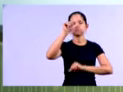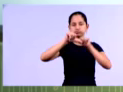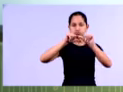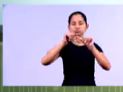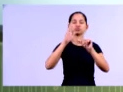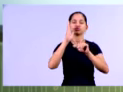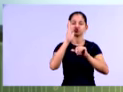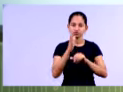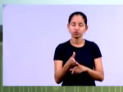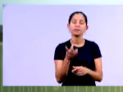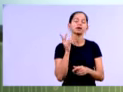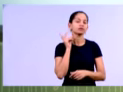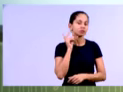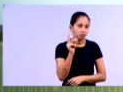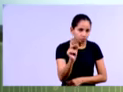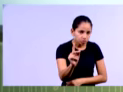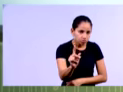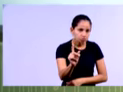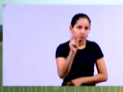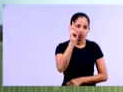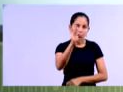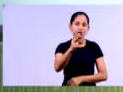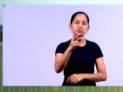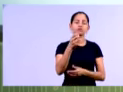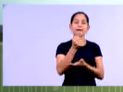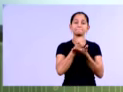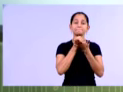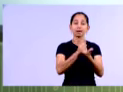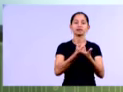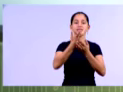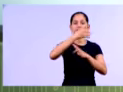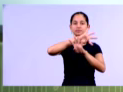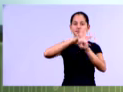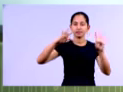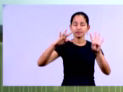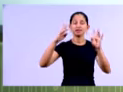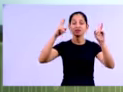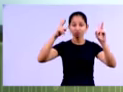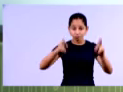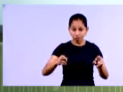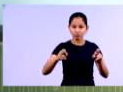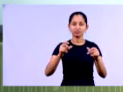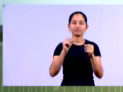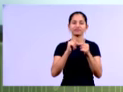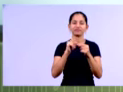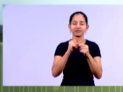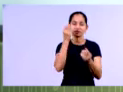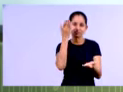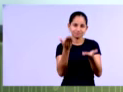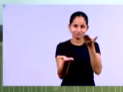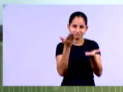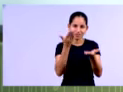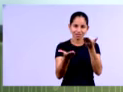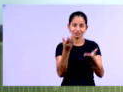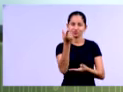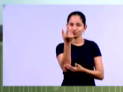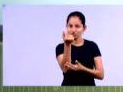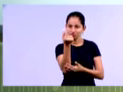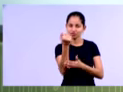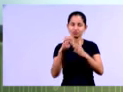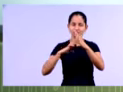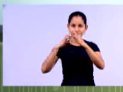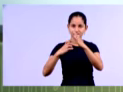um balanço patrimonial no Brasil, numa empresa brasileira que publica o seu balanço, né? Que faz o seu balanço patrimonial também,